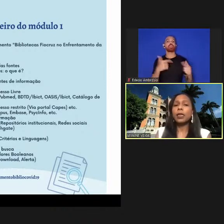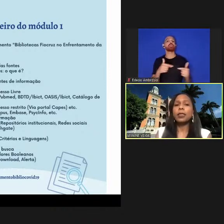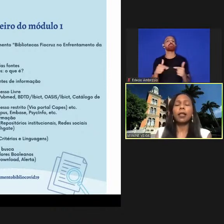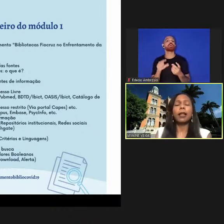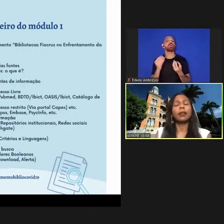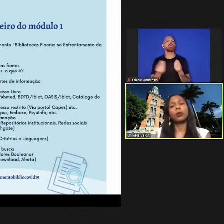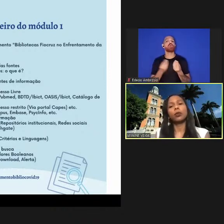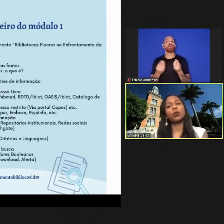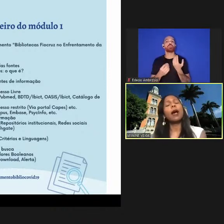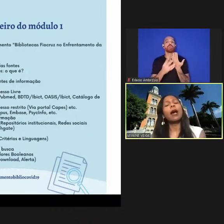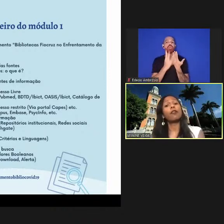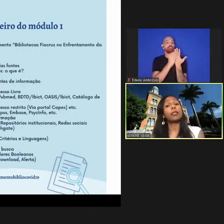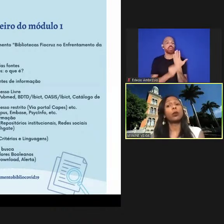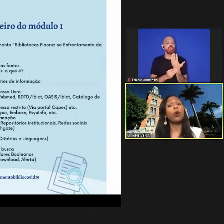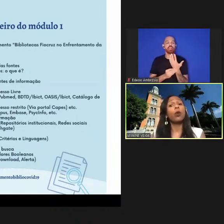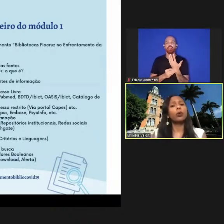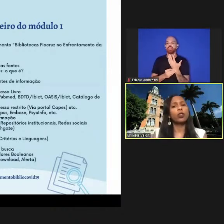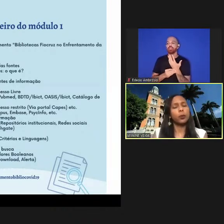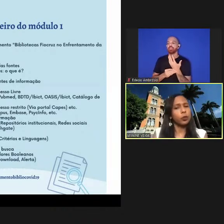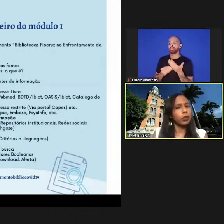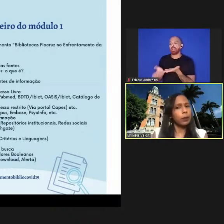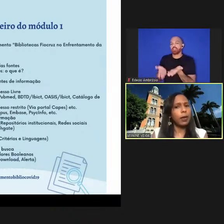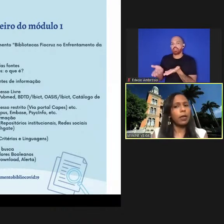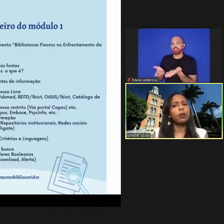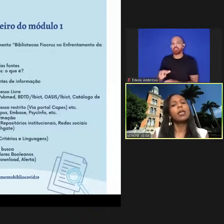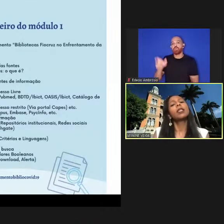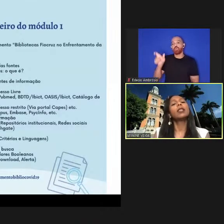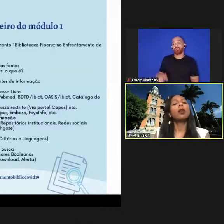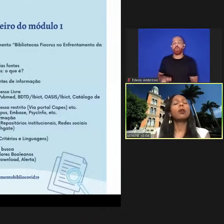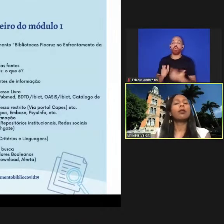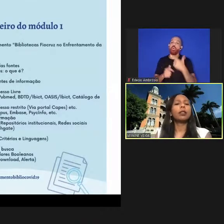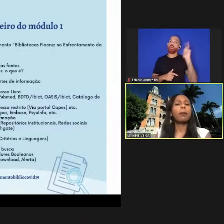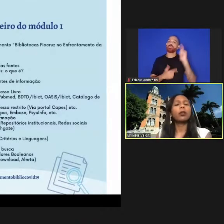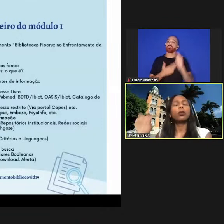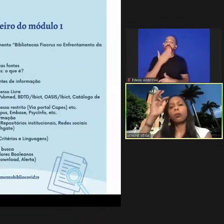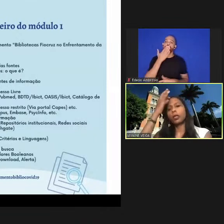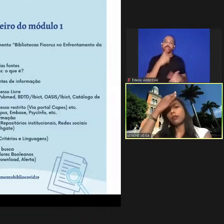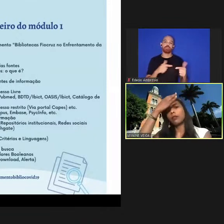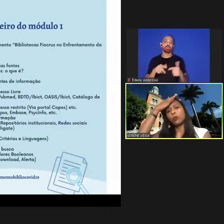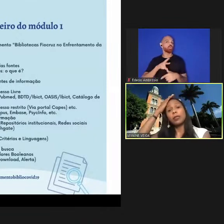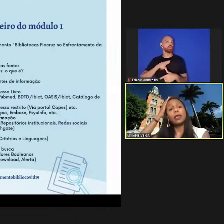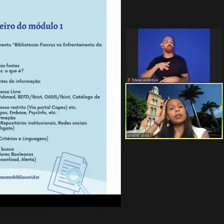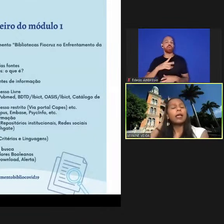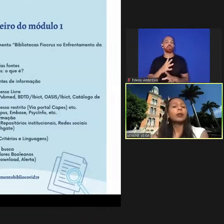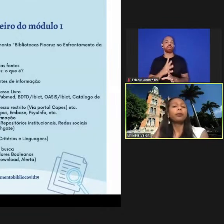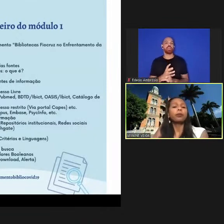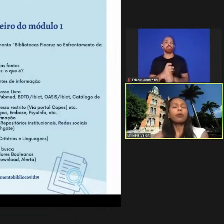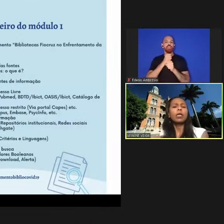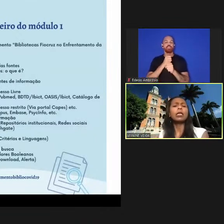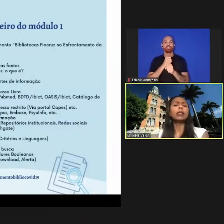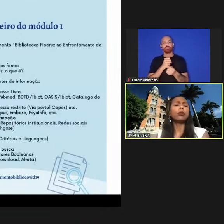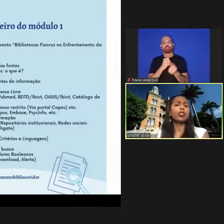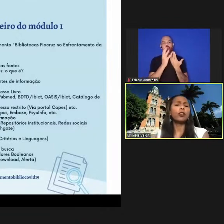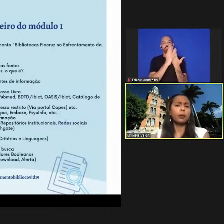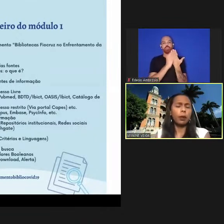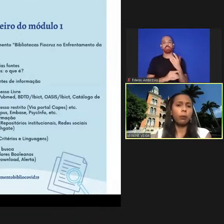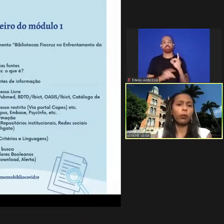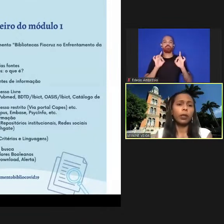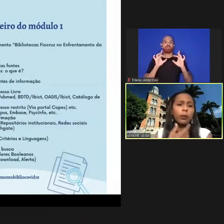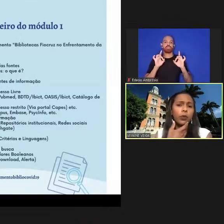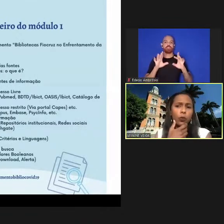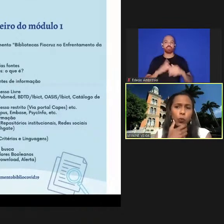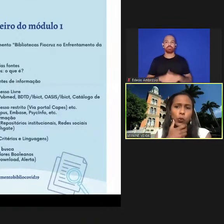referência atendendo o usuário fazendo outro tipo de trabalho que não o levantamento bibliográfico especializado então nós